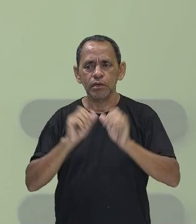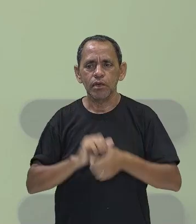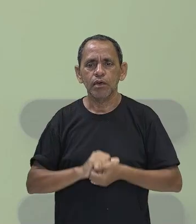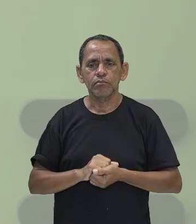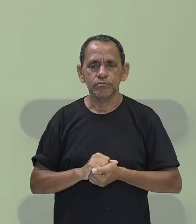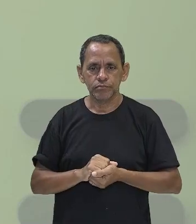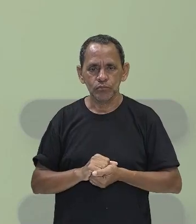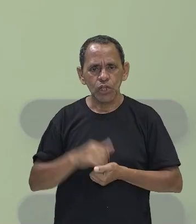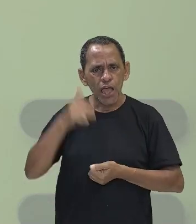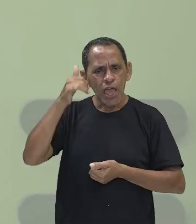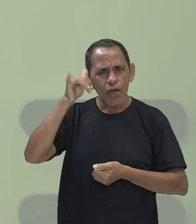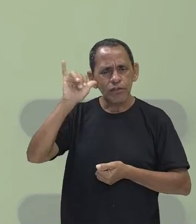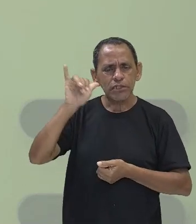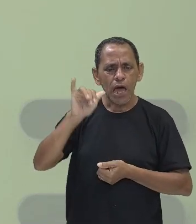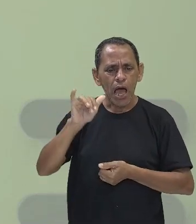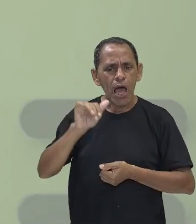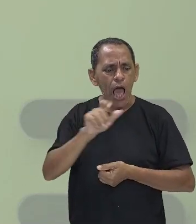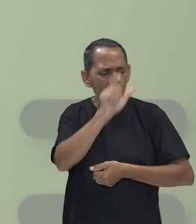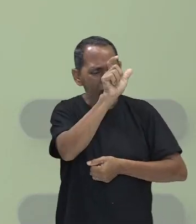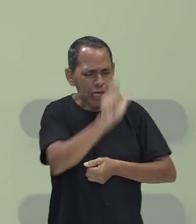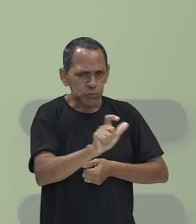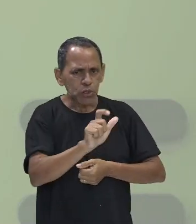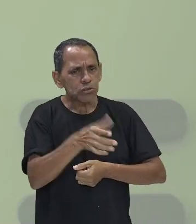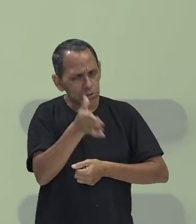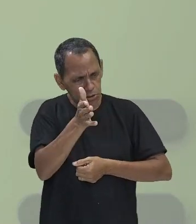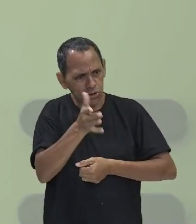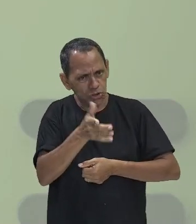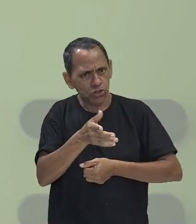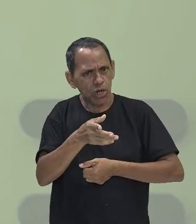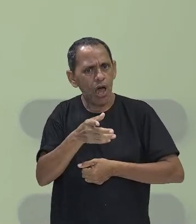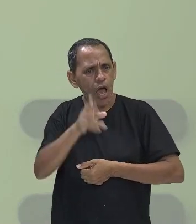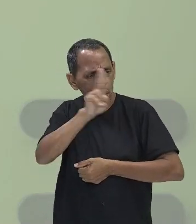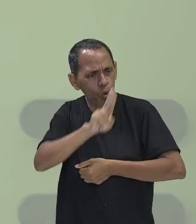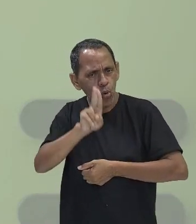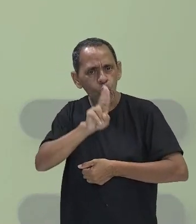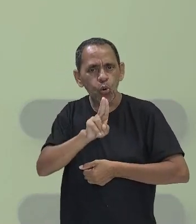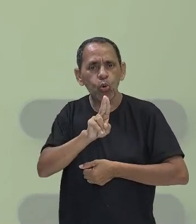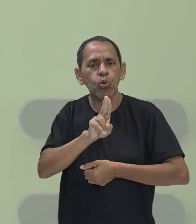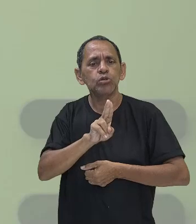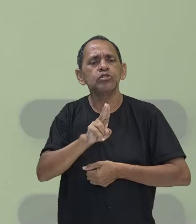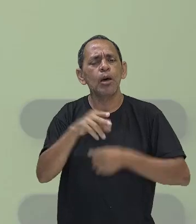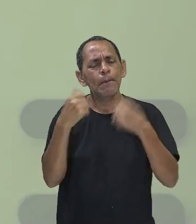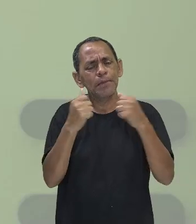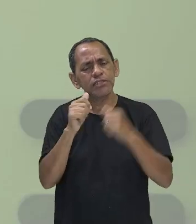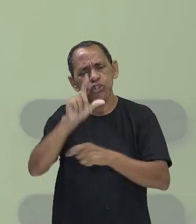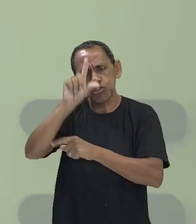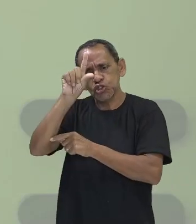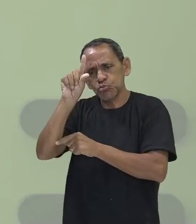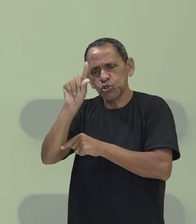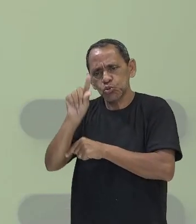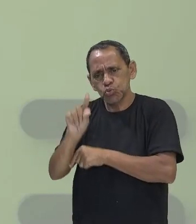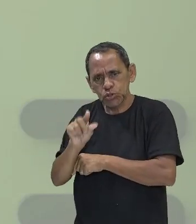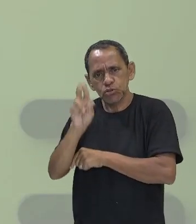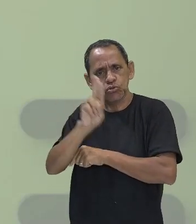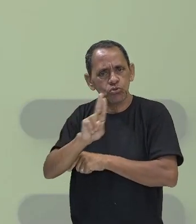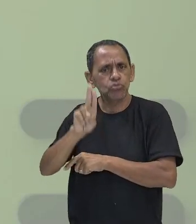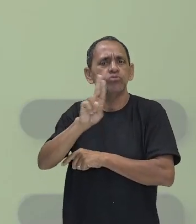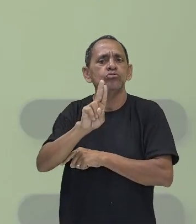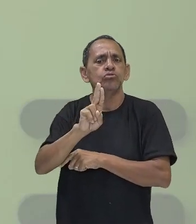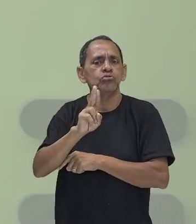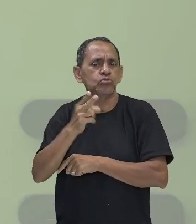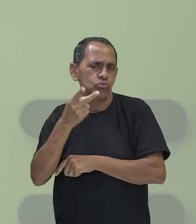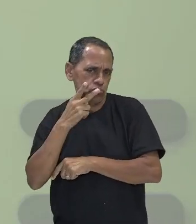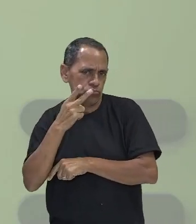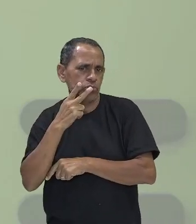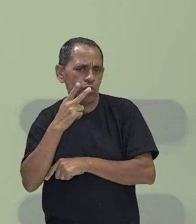quem já consome, não tem como, diminuir esse consumo até cessar ele, principalmente quando você já tem